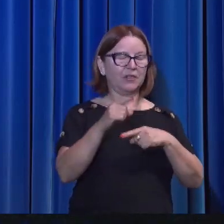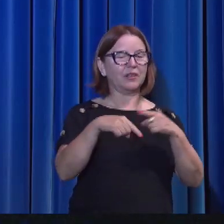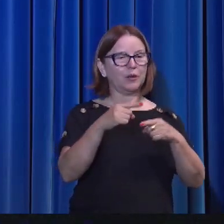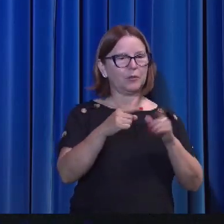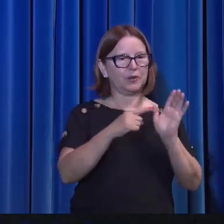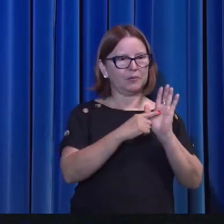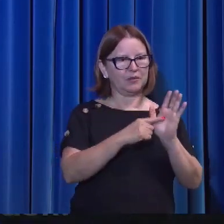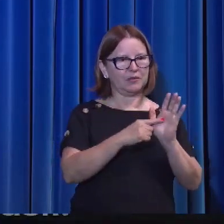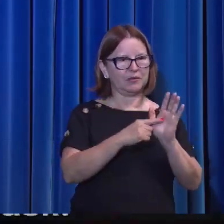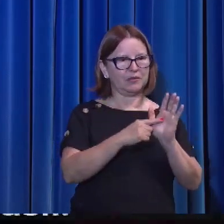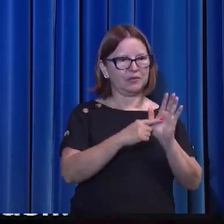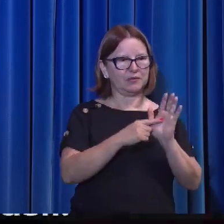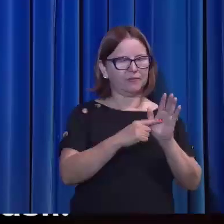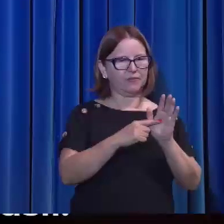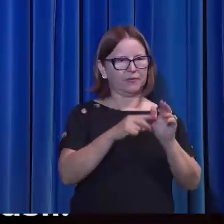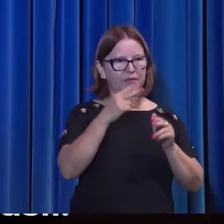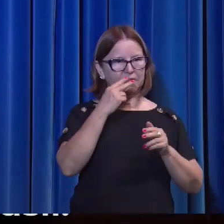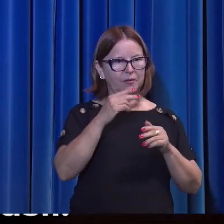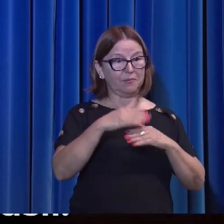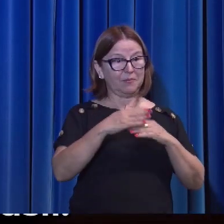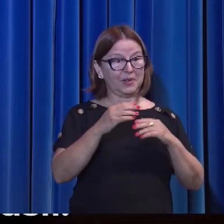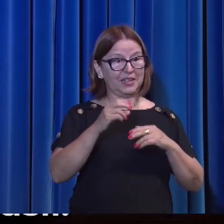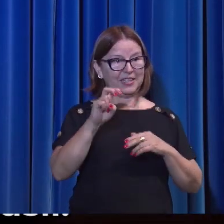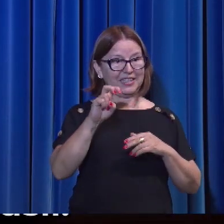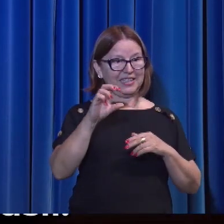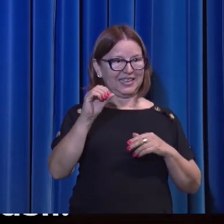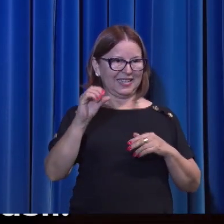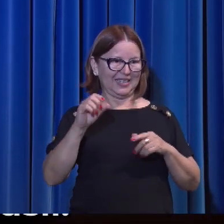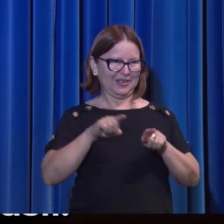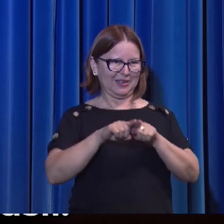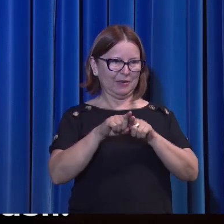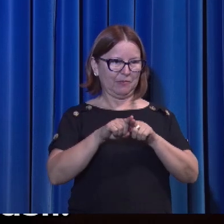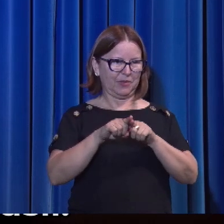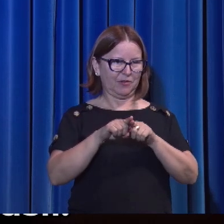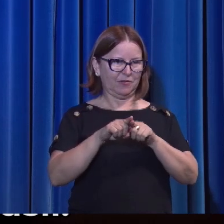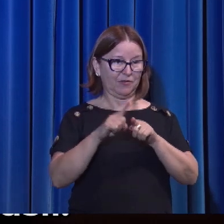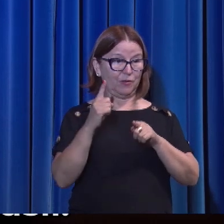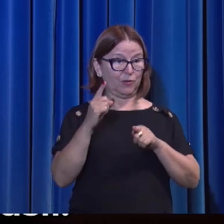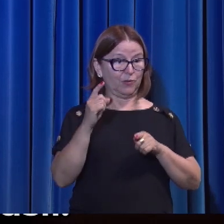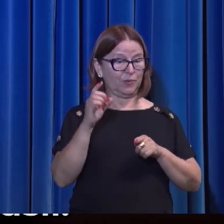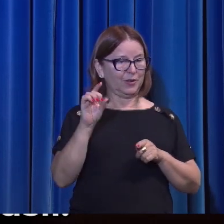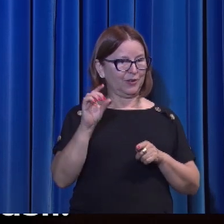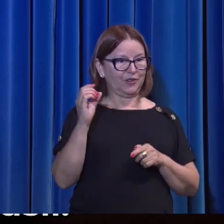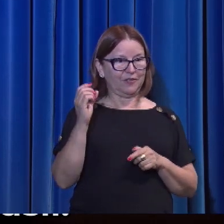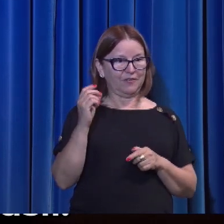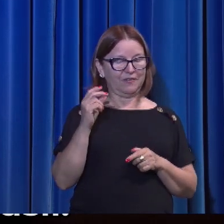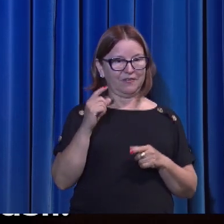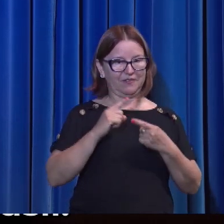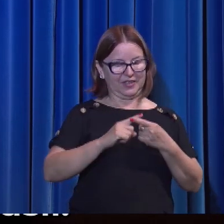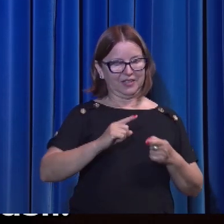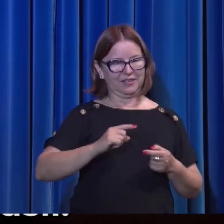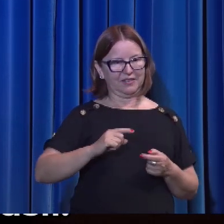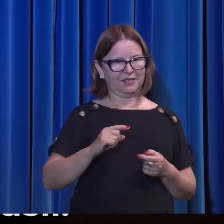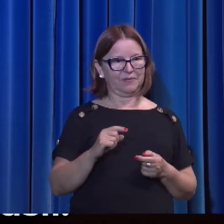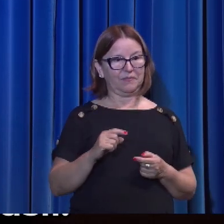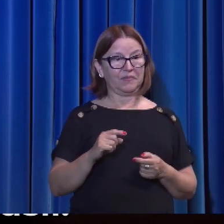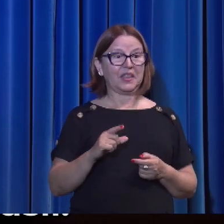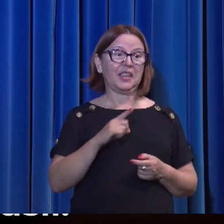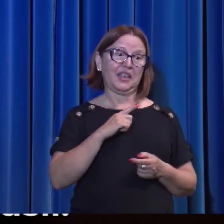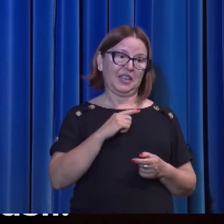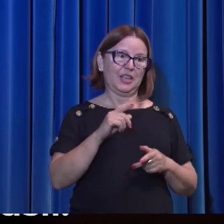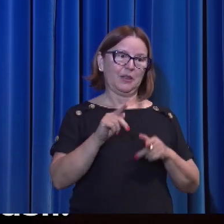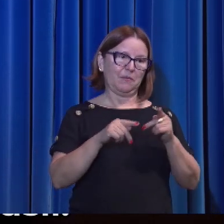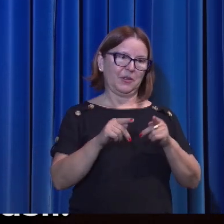Depois foi visto por mais de 500 irmãos de uma só vez, dos quais a maioria sobrevive até